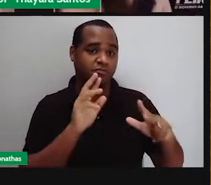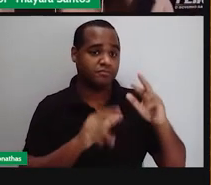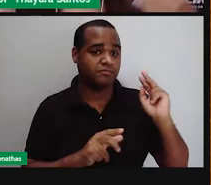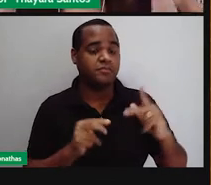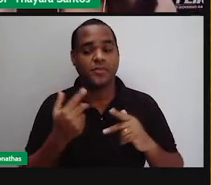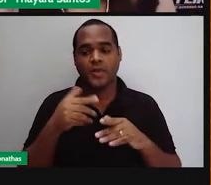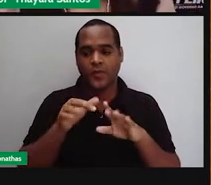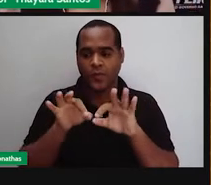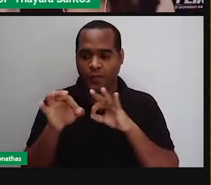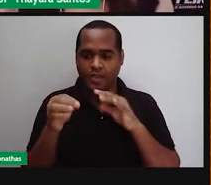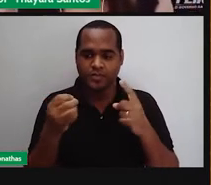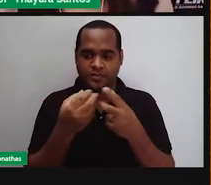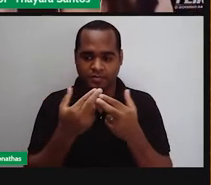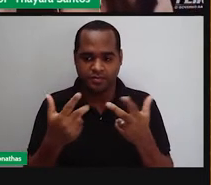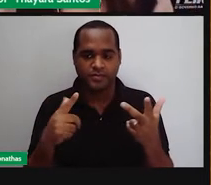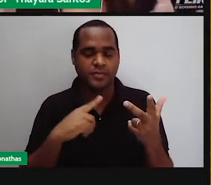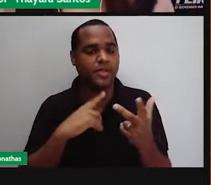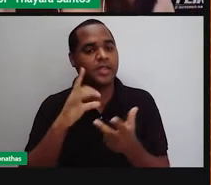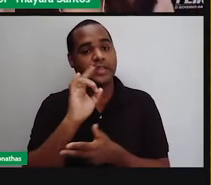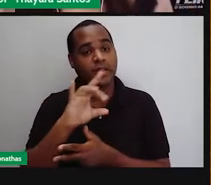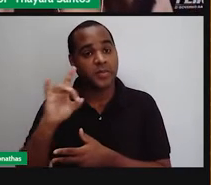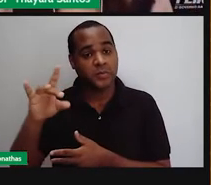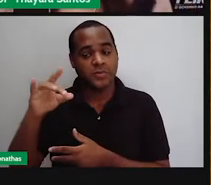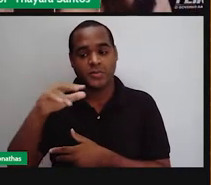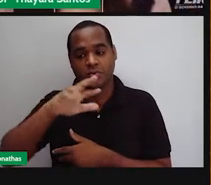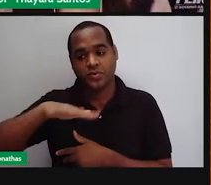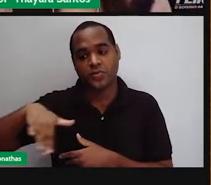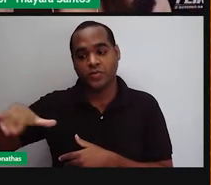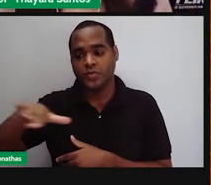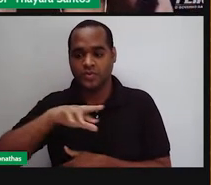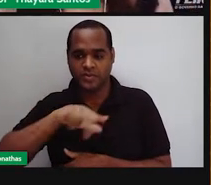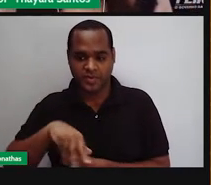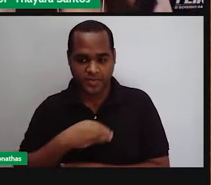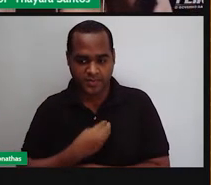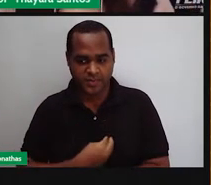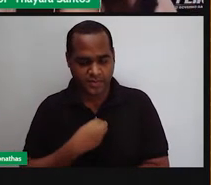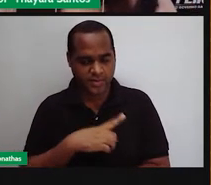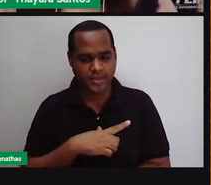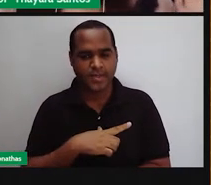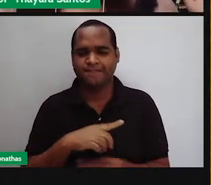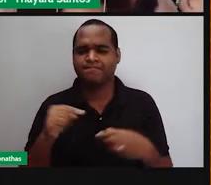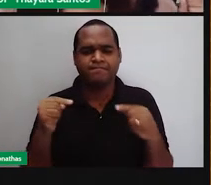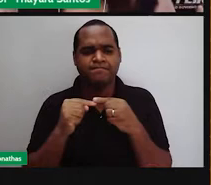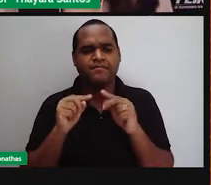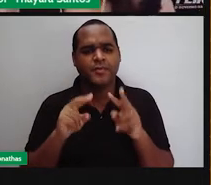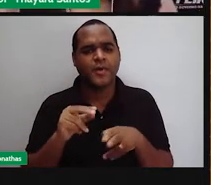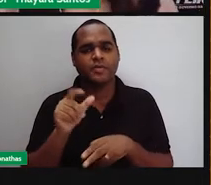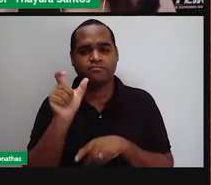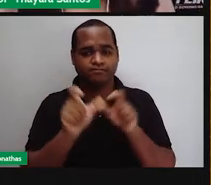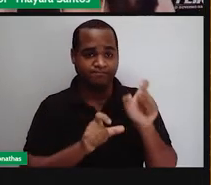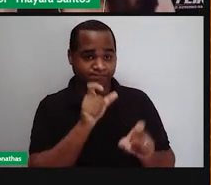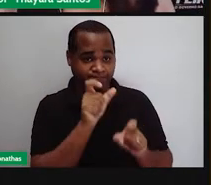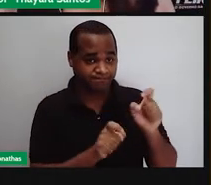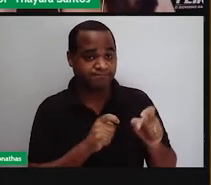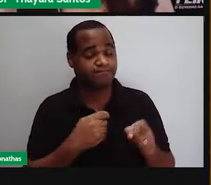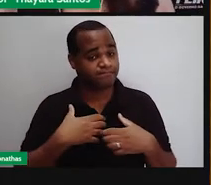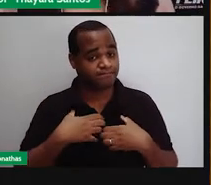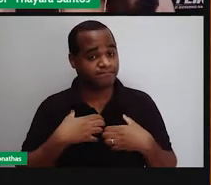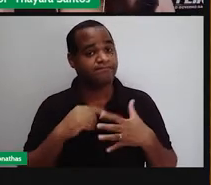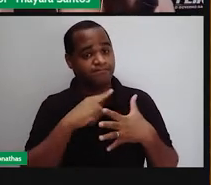organismo, na verdade, né? Cada espécie tem os seus próprios sentidos. Na nossa espécie, a gente consegue ter esses cinco aí.